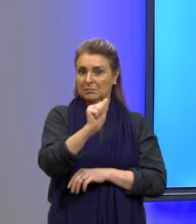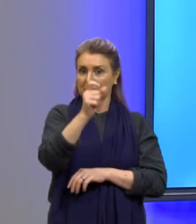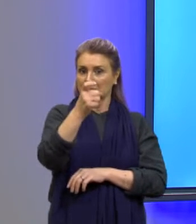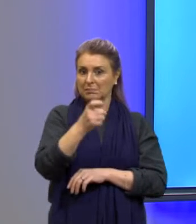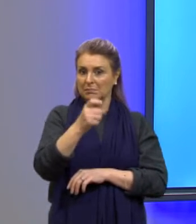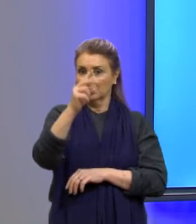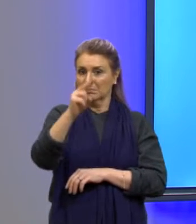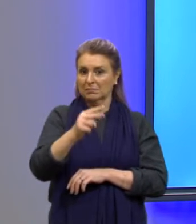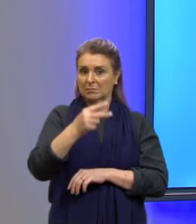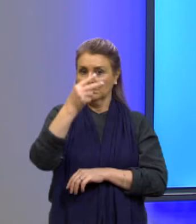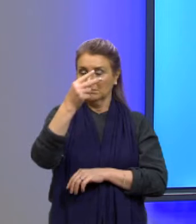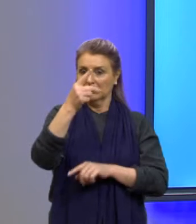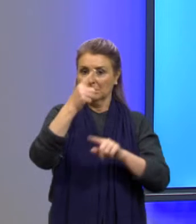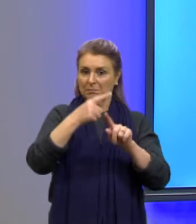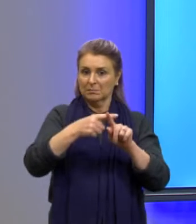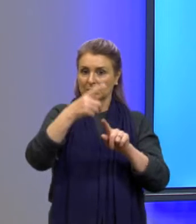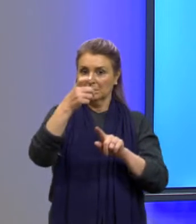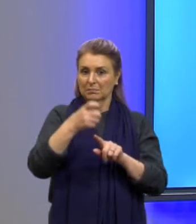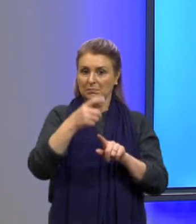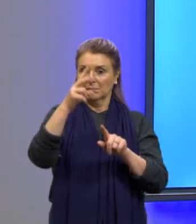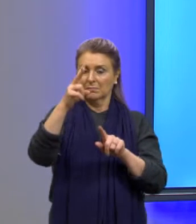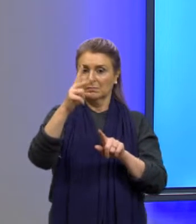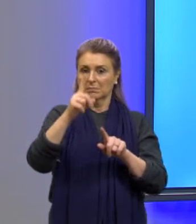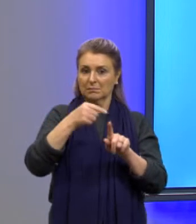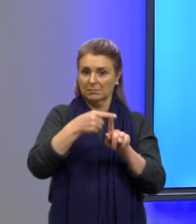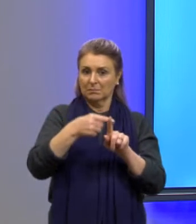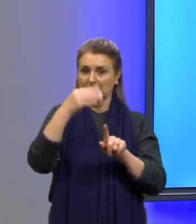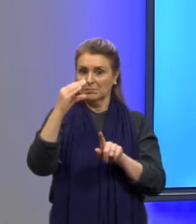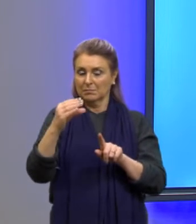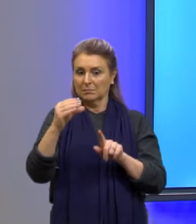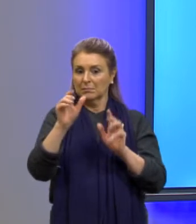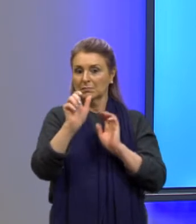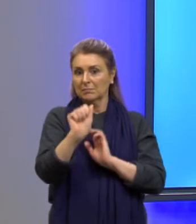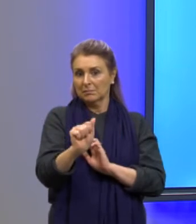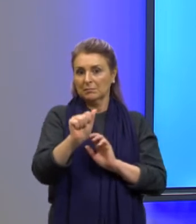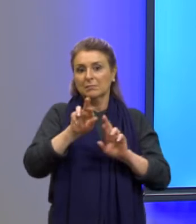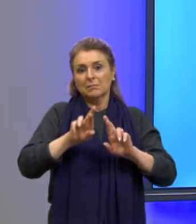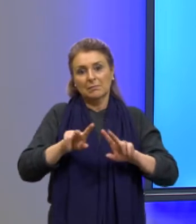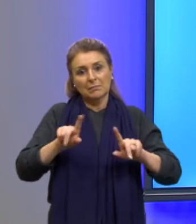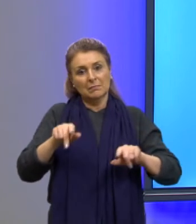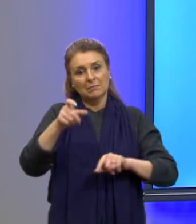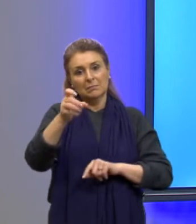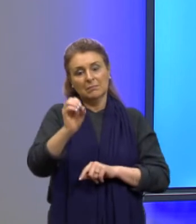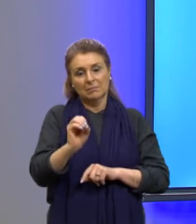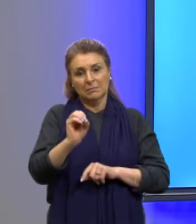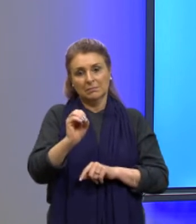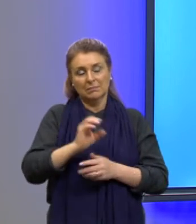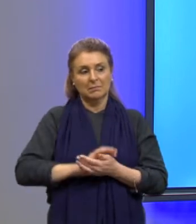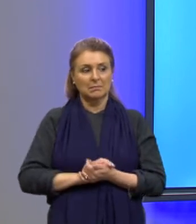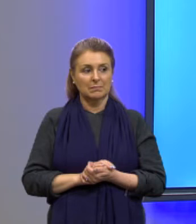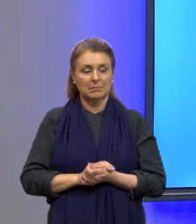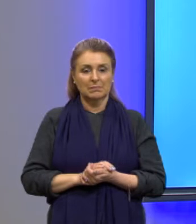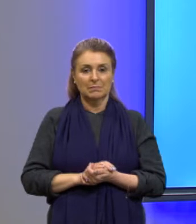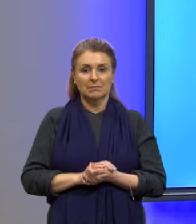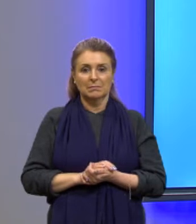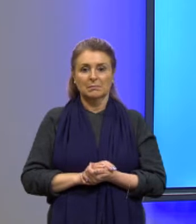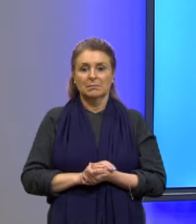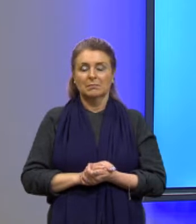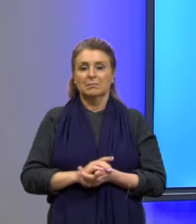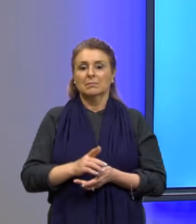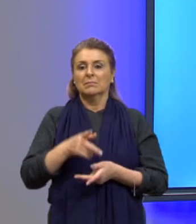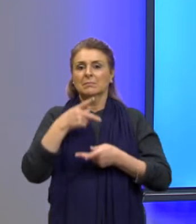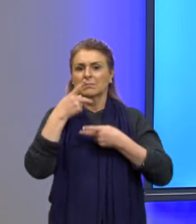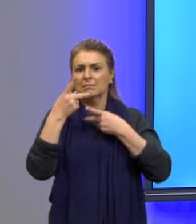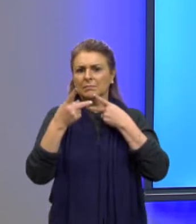mais BX mais C, sendo que o A é diferente de zero. Então, eu parto deste princípio. Se nós estamos